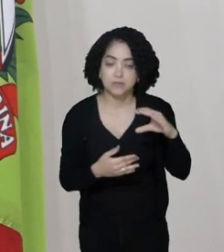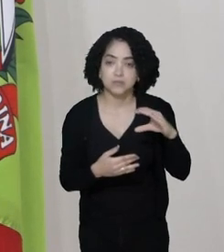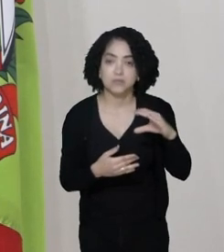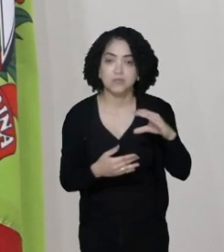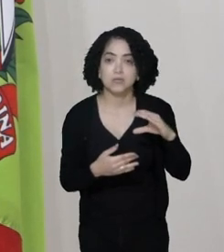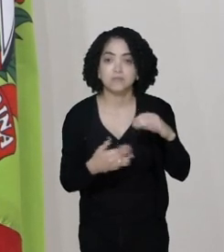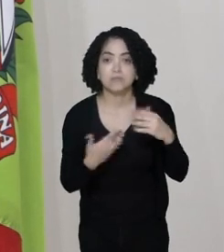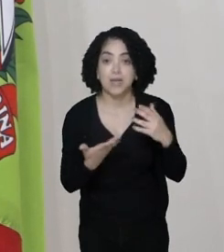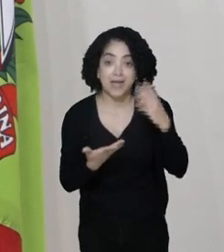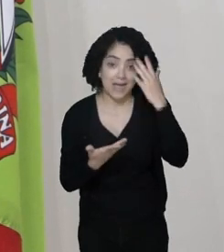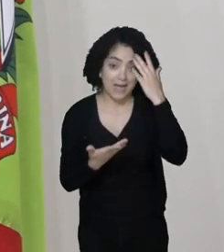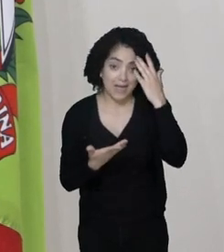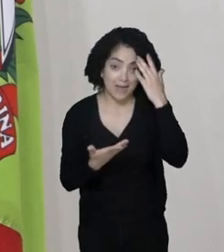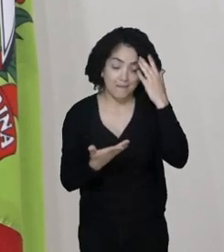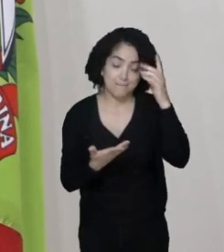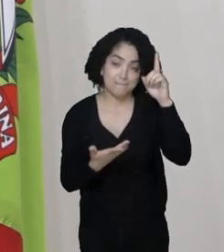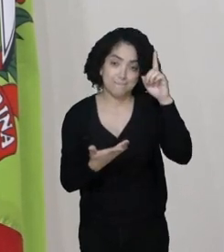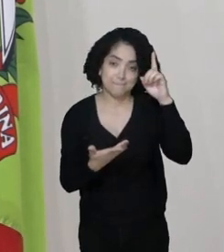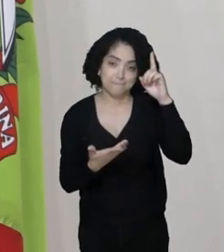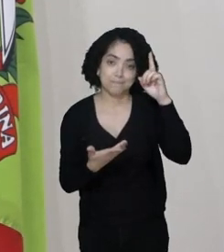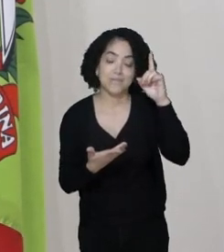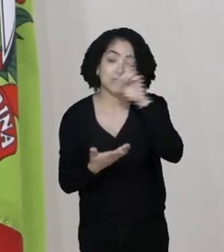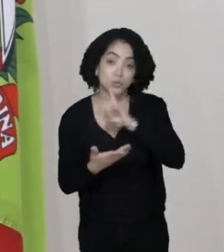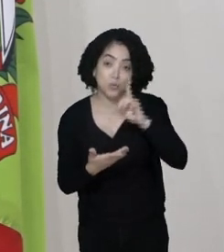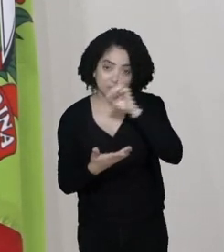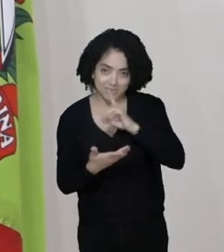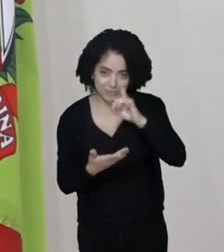amanhã, no domingo, nós teremos eleição.